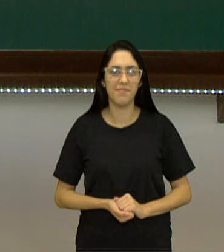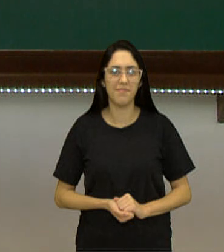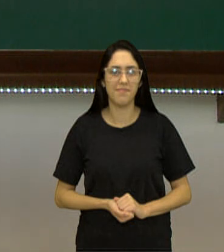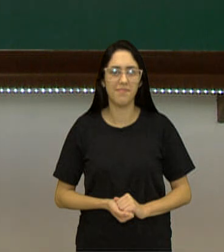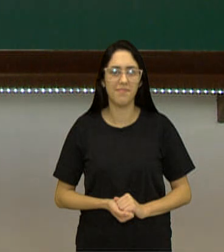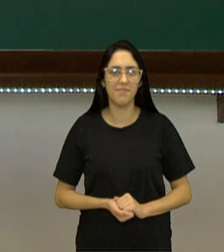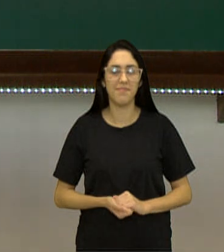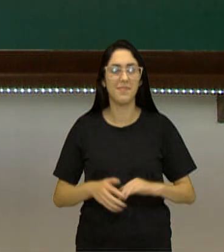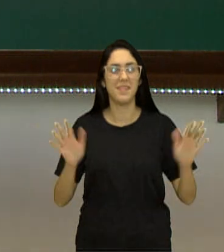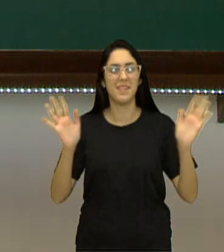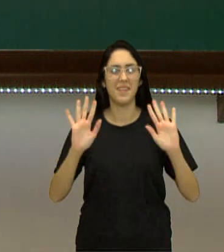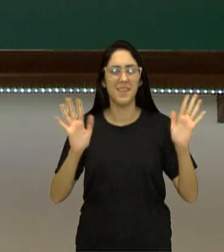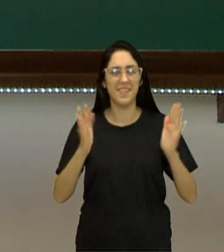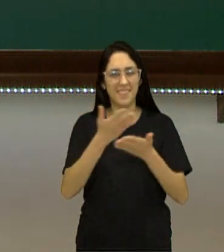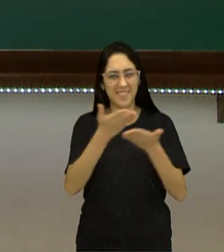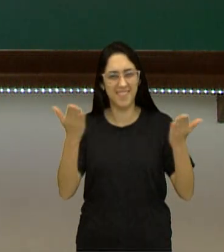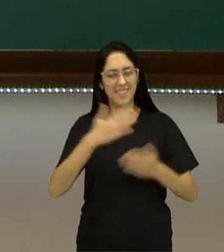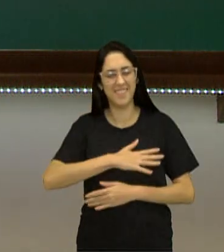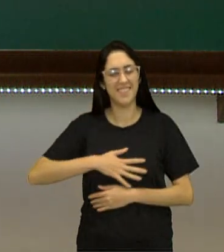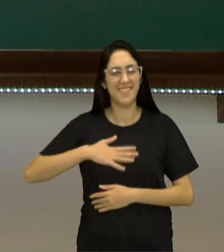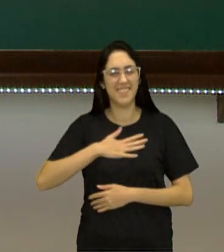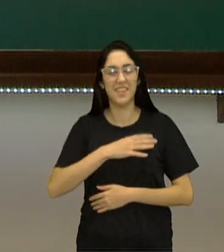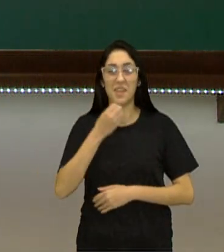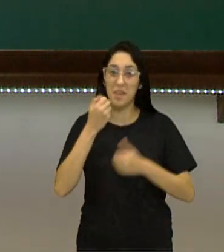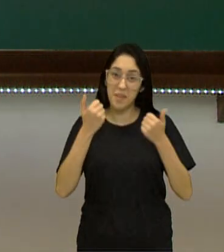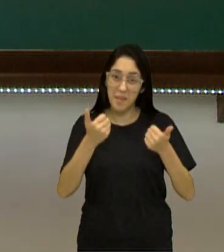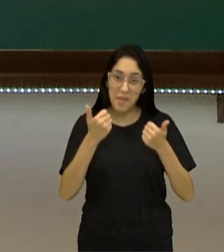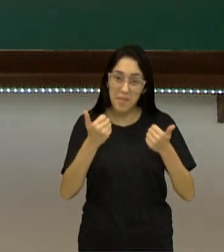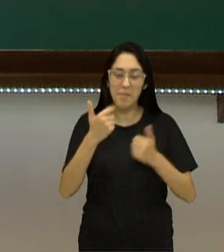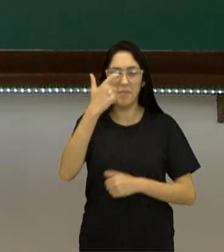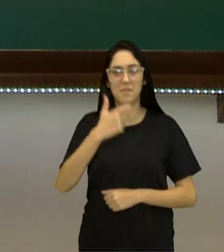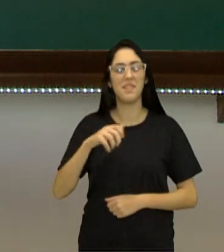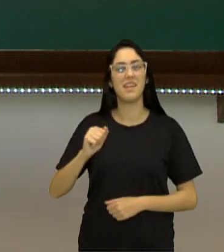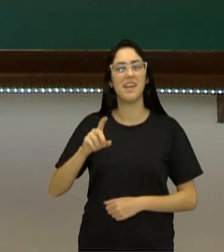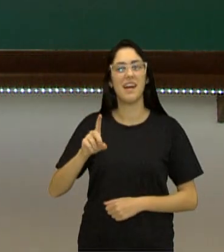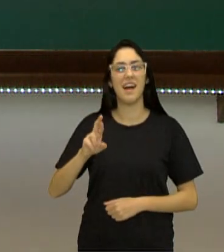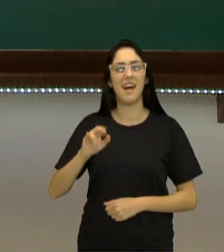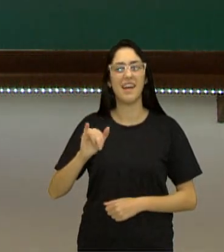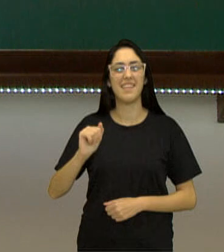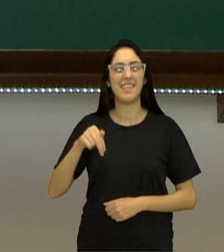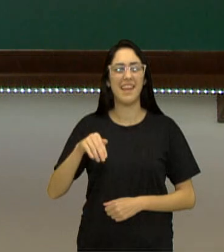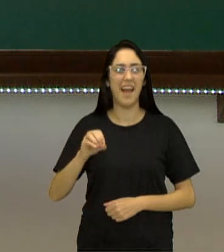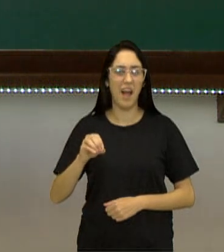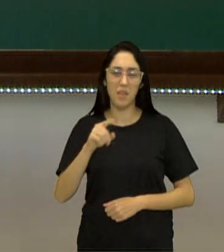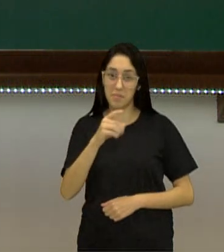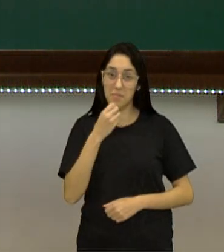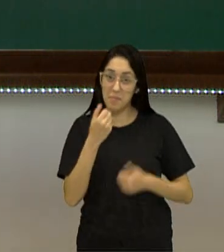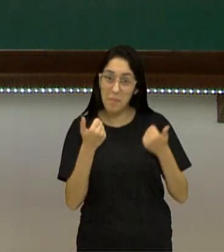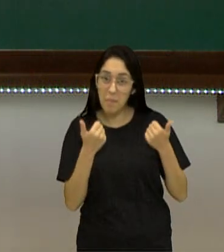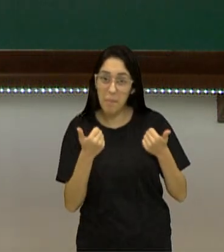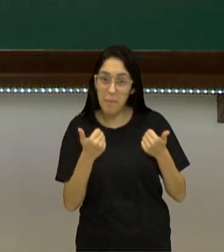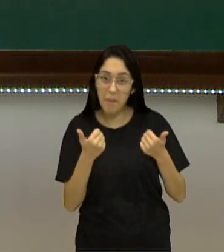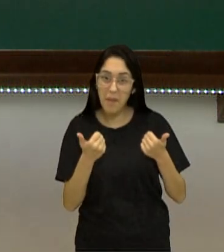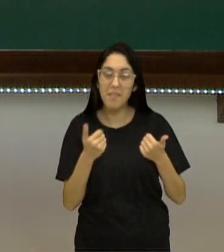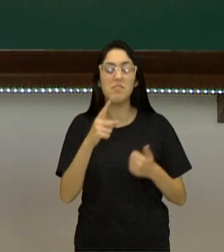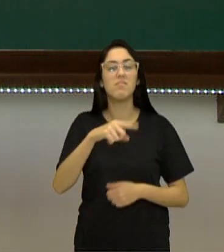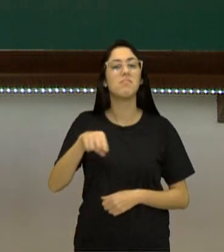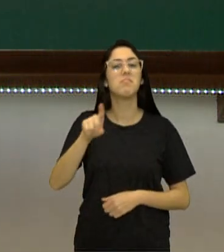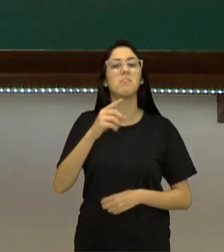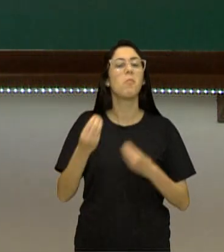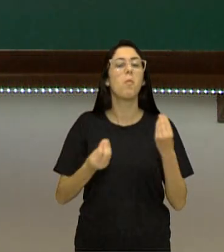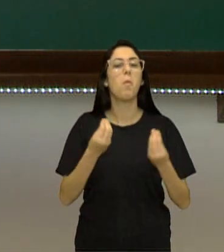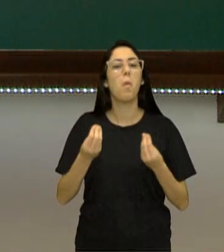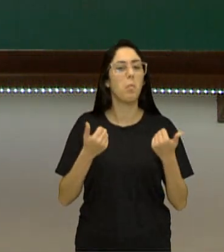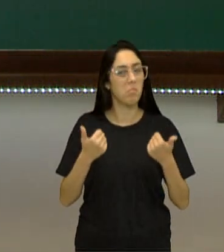Olá, querido! Olá, minha querida! Tudo bem? Professor Adriano na área! Como é que você está, meu caro? Como é que você está, minha cara?